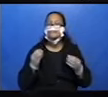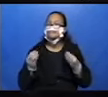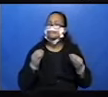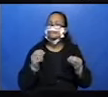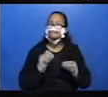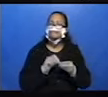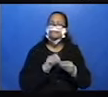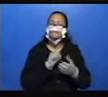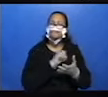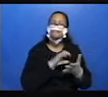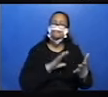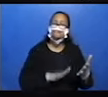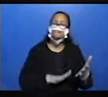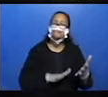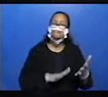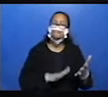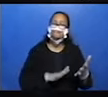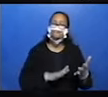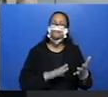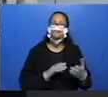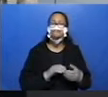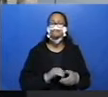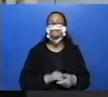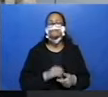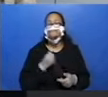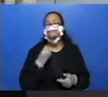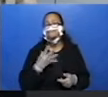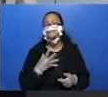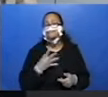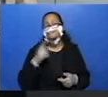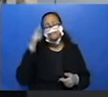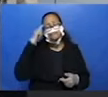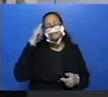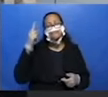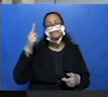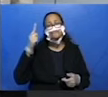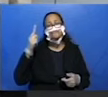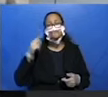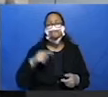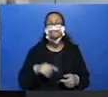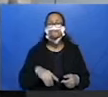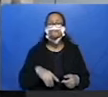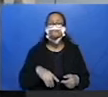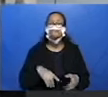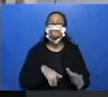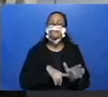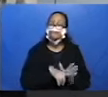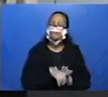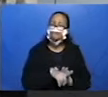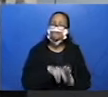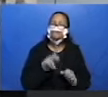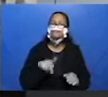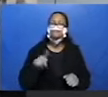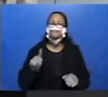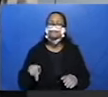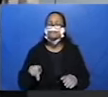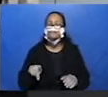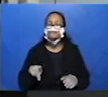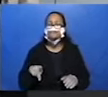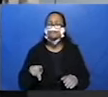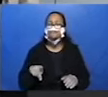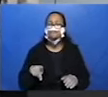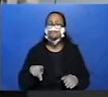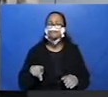atividades e os exercícios propostos. Tá bom? Qualquer dúvida, é só você chamar o seu professor ali no particular